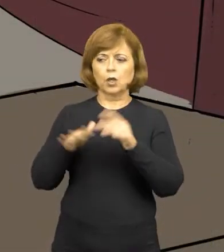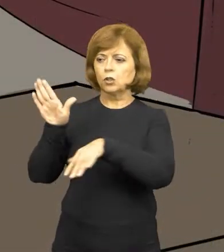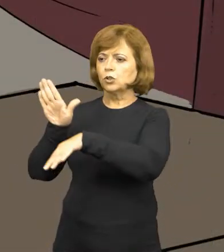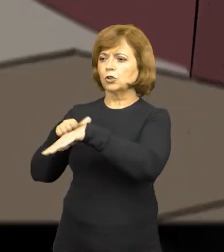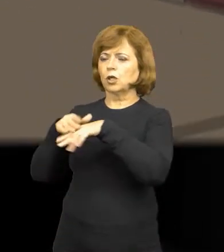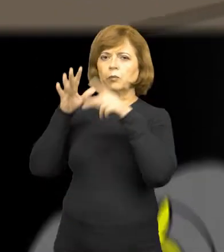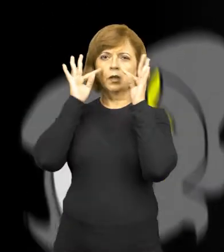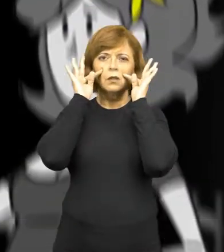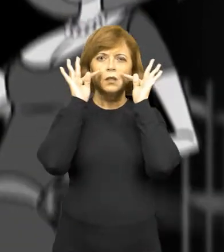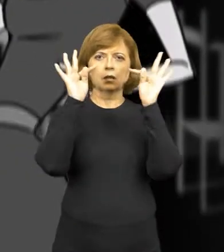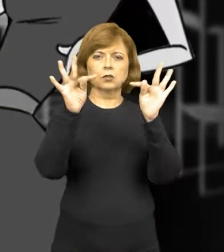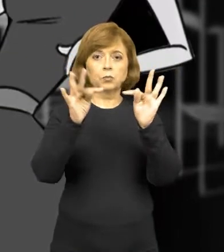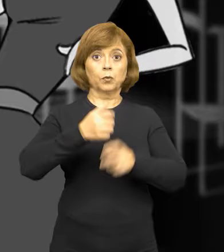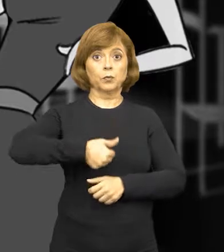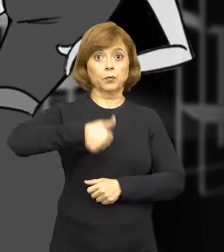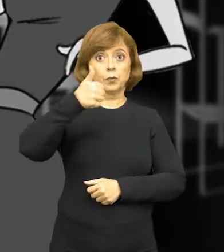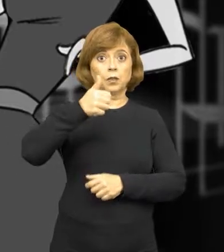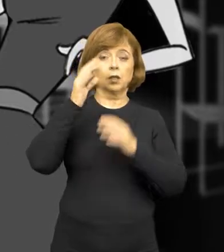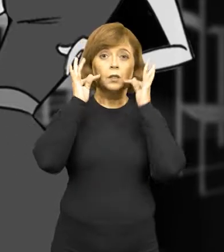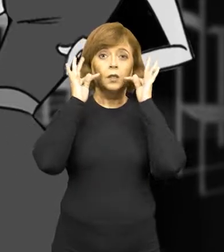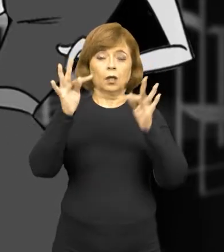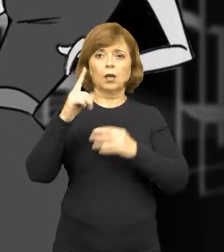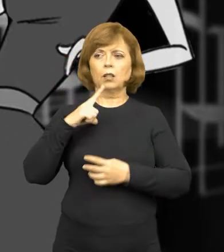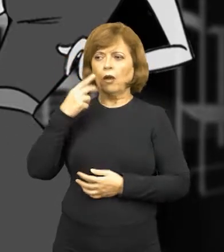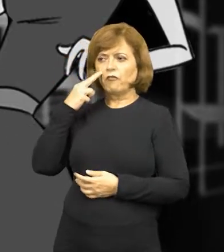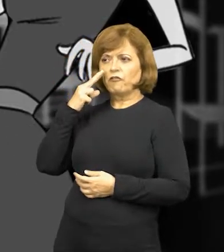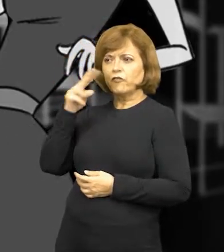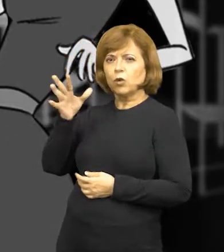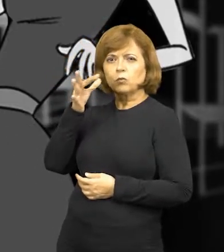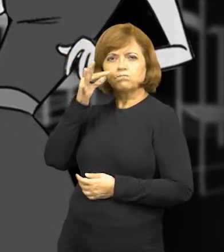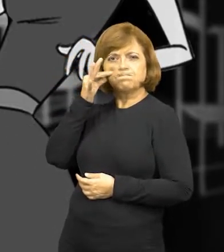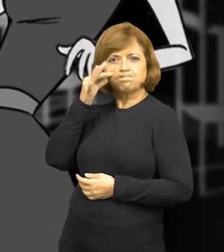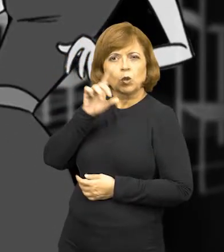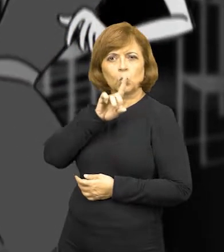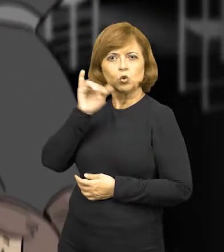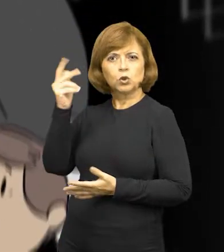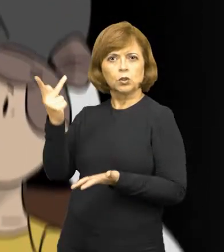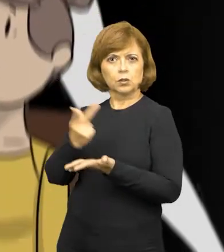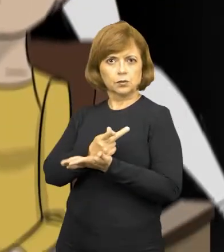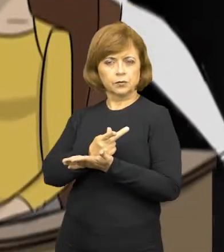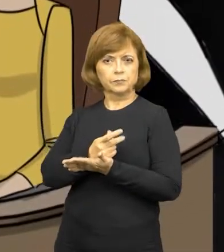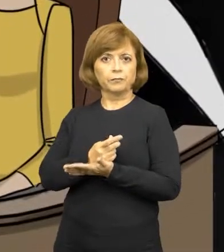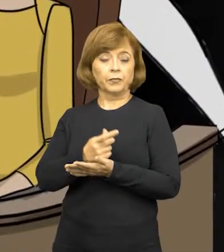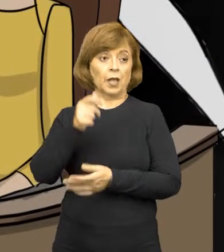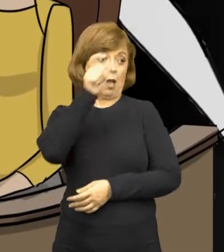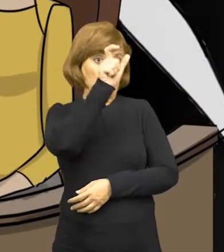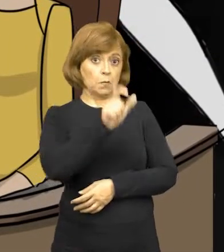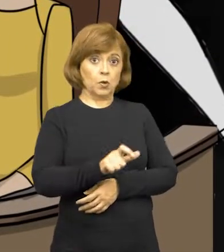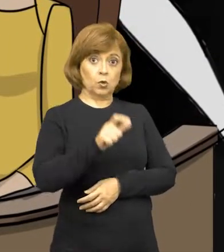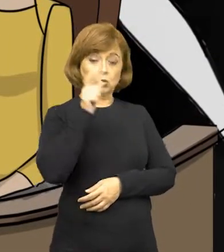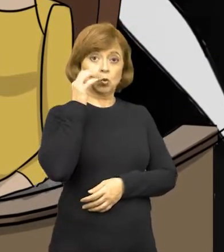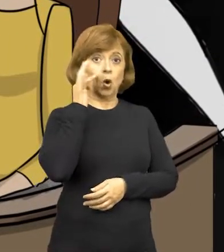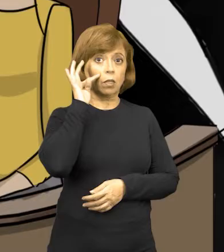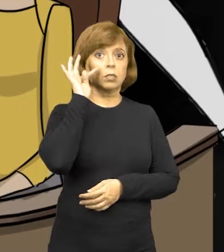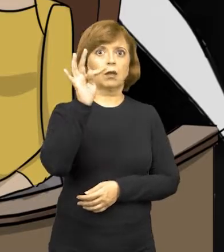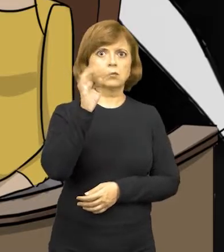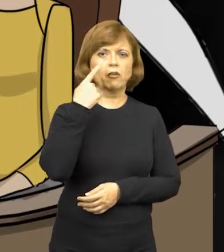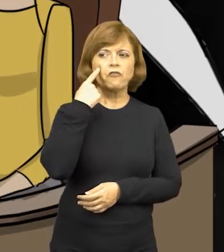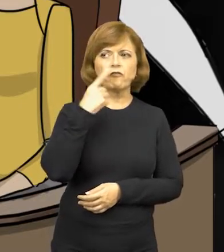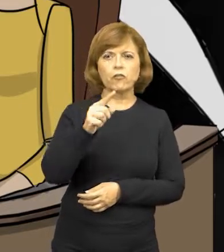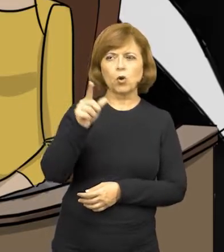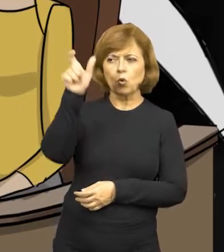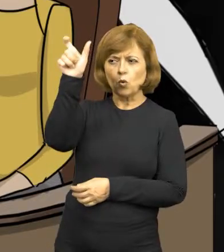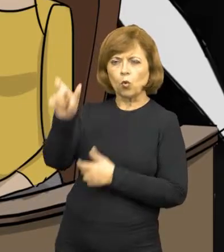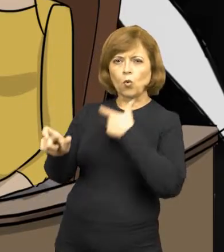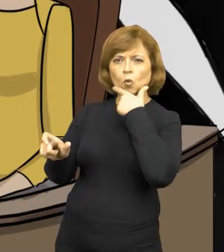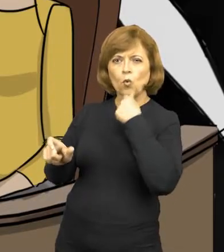testemunhas. A primeira testemunha estava presente no local no dia do ocorrido. Ela relata que viu o protagonista batendo